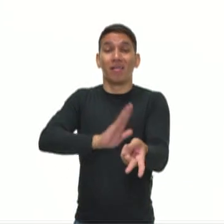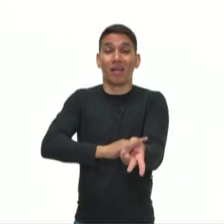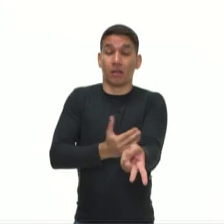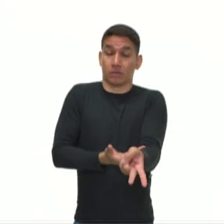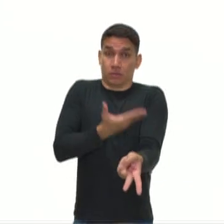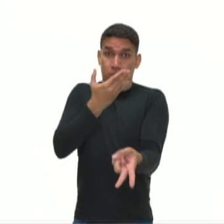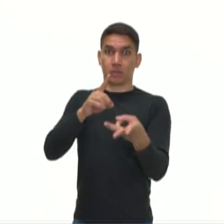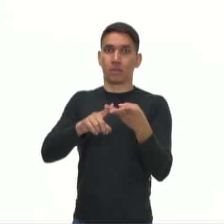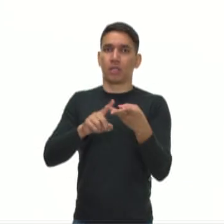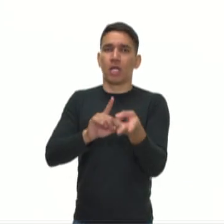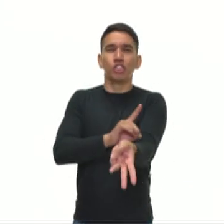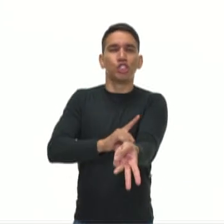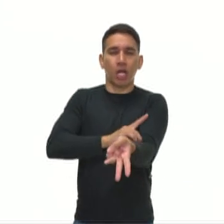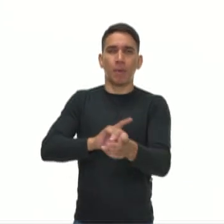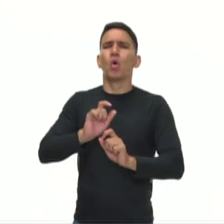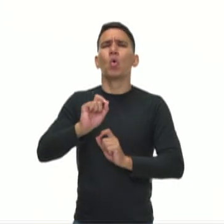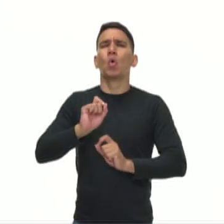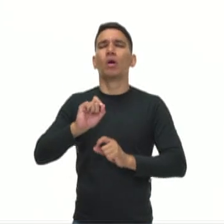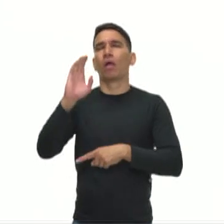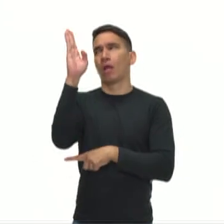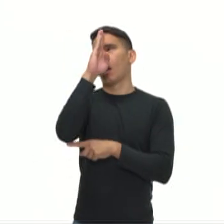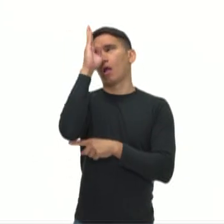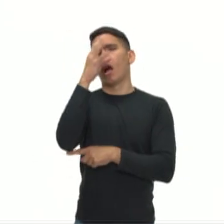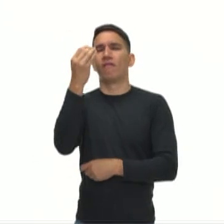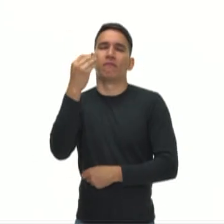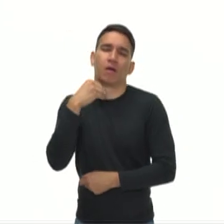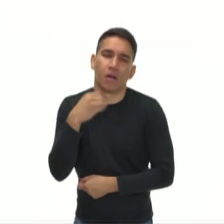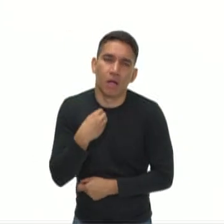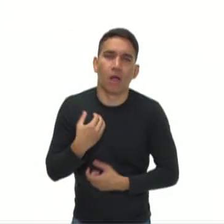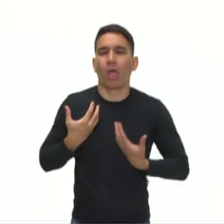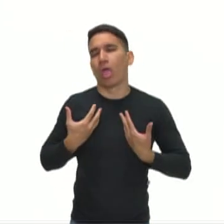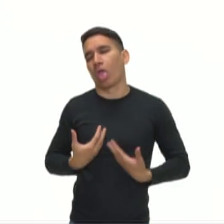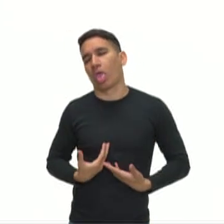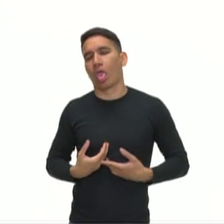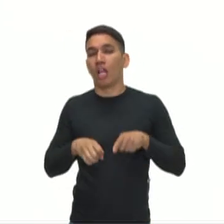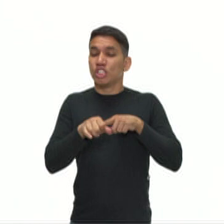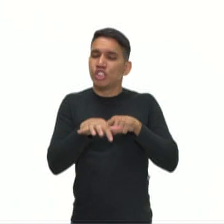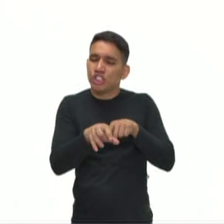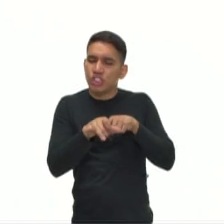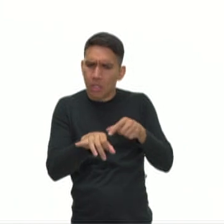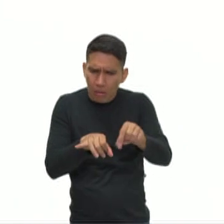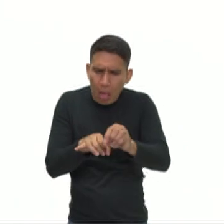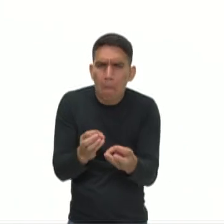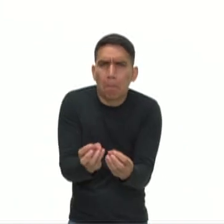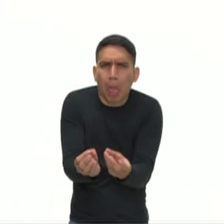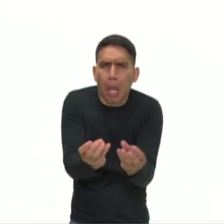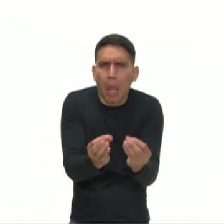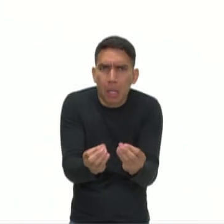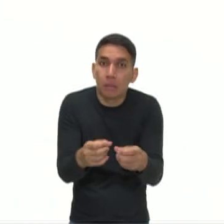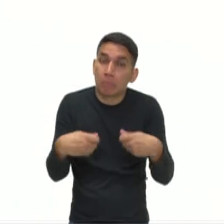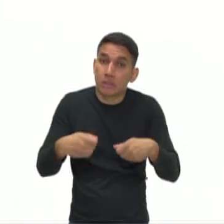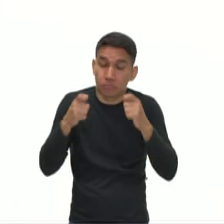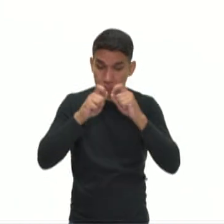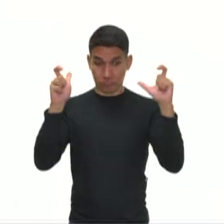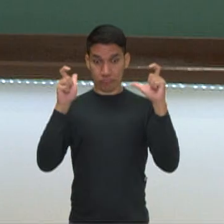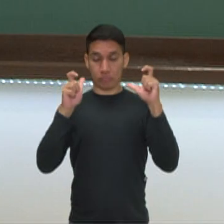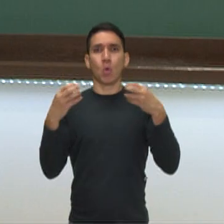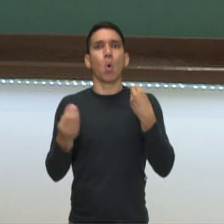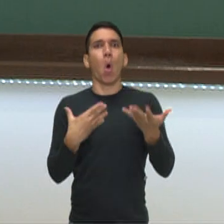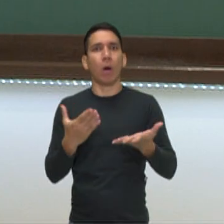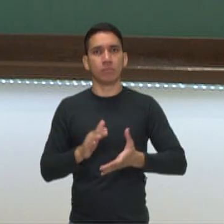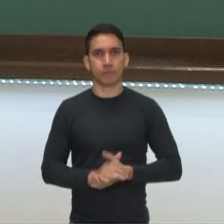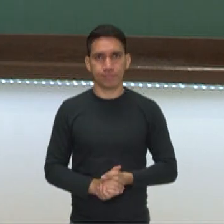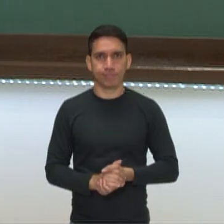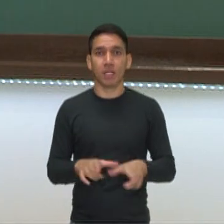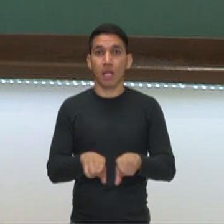tontura, fraqueza, doença, cansaço, urina com bastante espuma, tá? Então tem que ficar atento aos sinais. Em